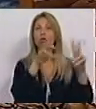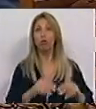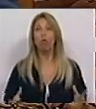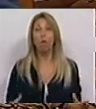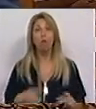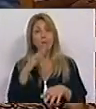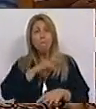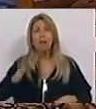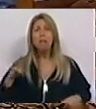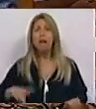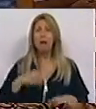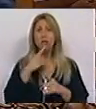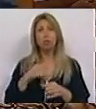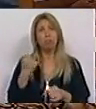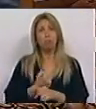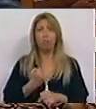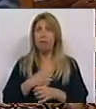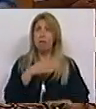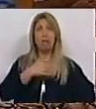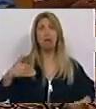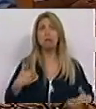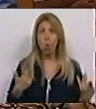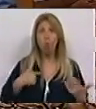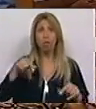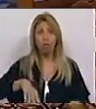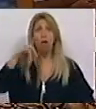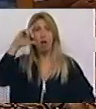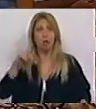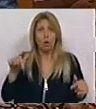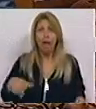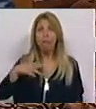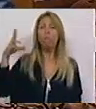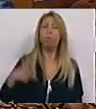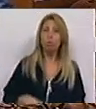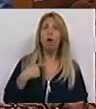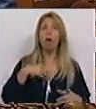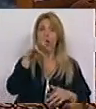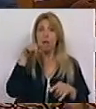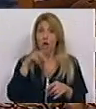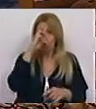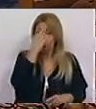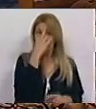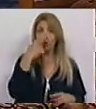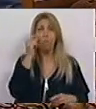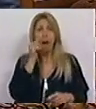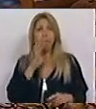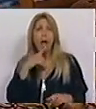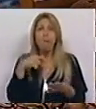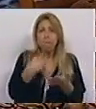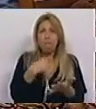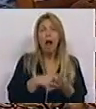formados em Portugal, nas universidades portuguesas, com o seu esforço e os seus pais e também com o dinheiro dos contribuintes portugueses,